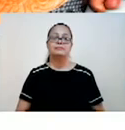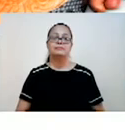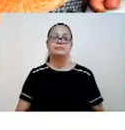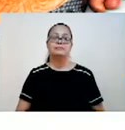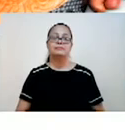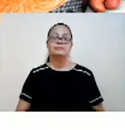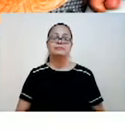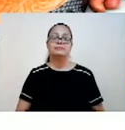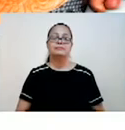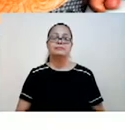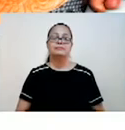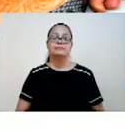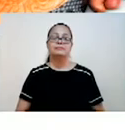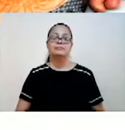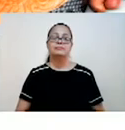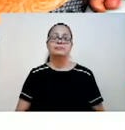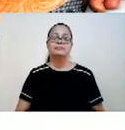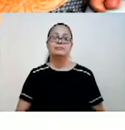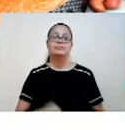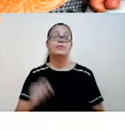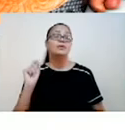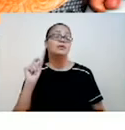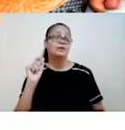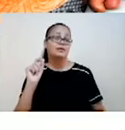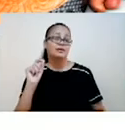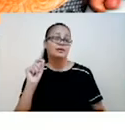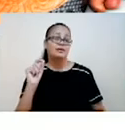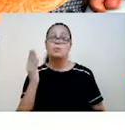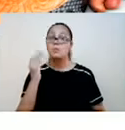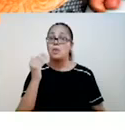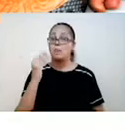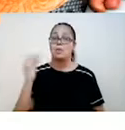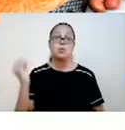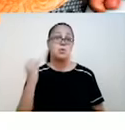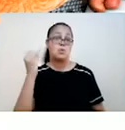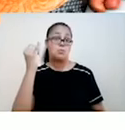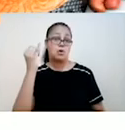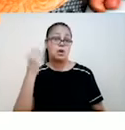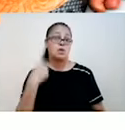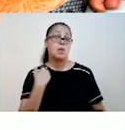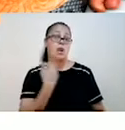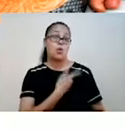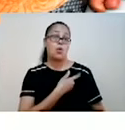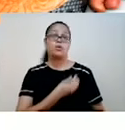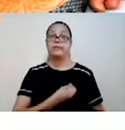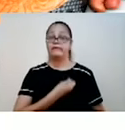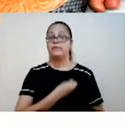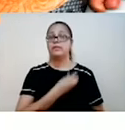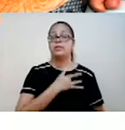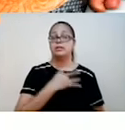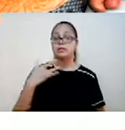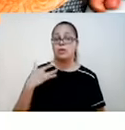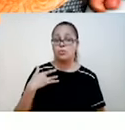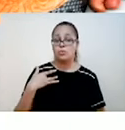indispensável para a nossa vida, para a nossa saúde, super encontrado nos peixes, bem como em carnes de maneira